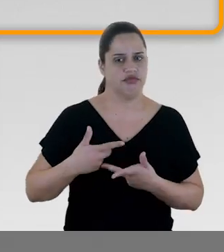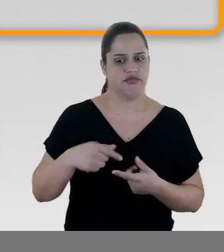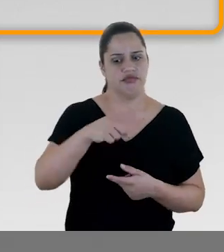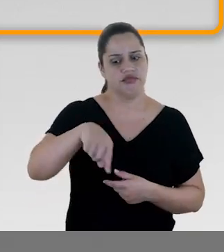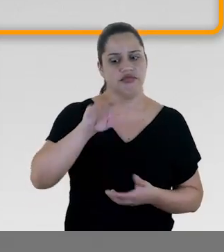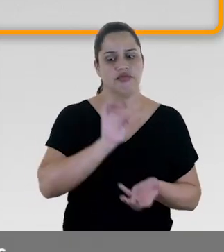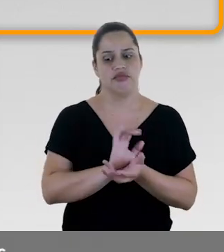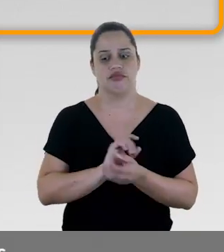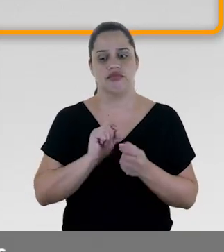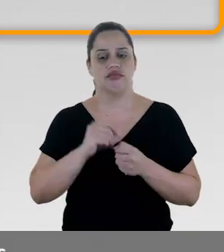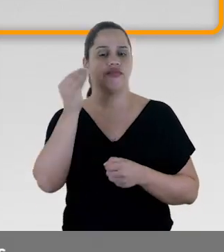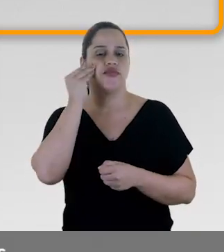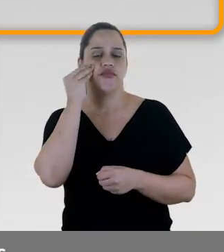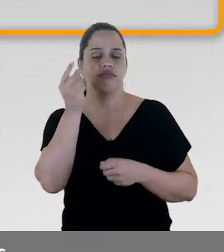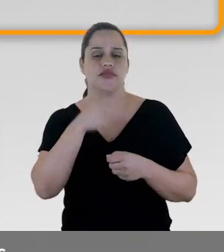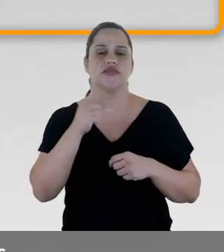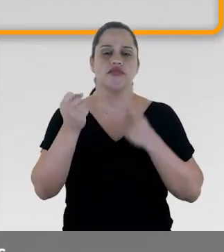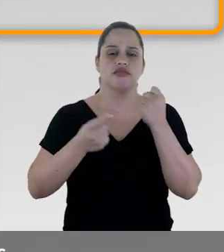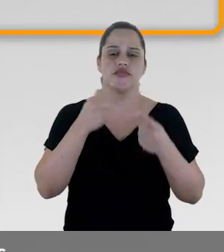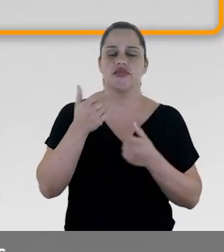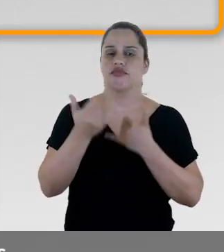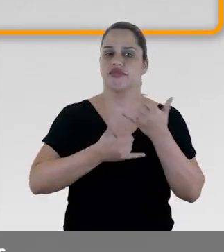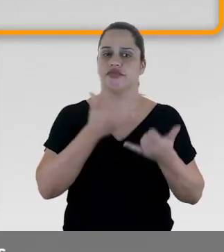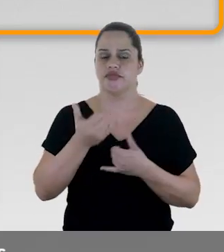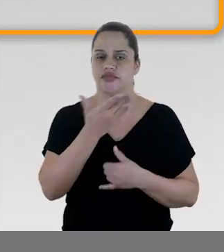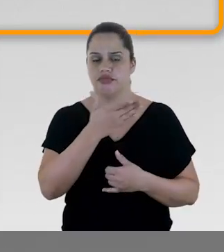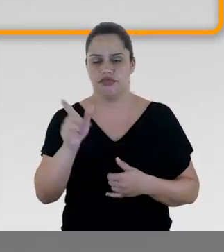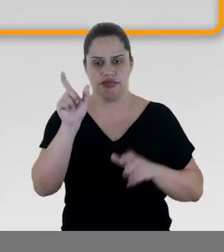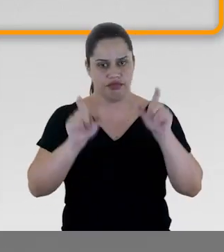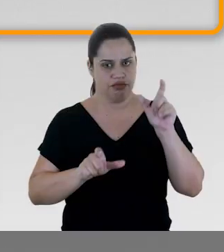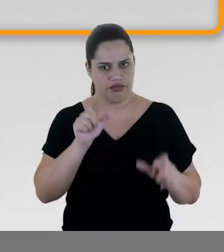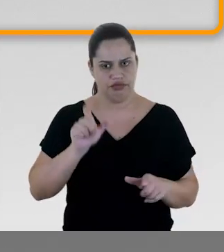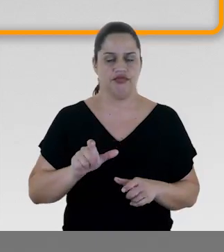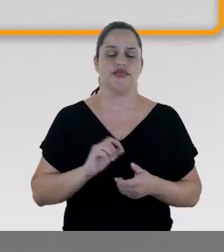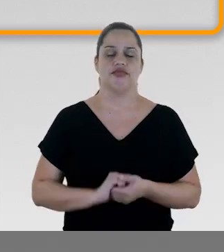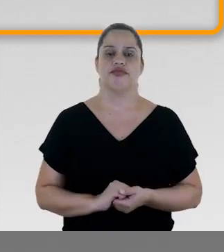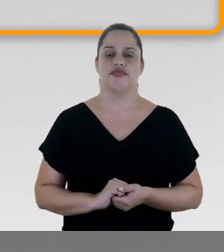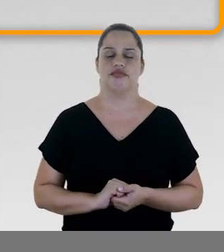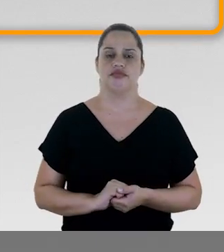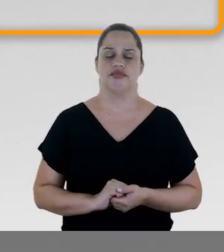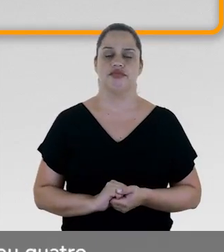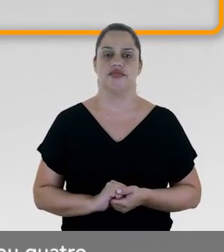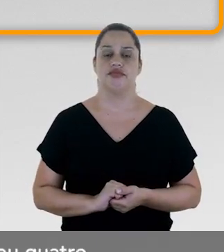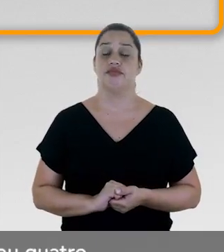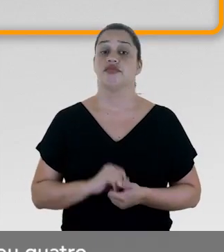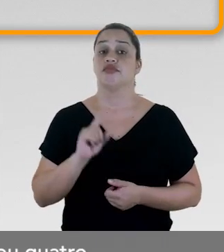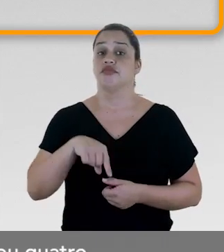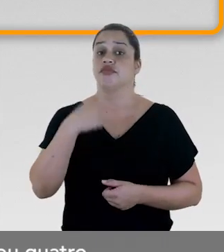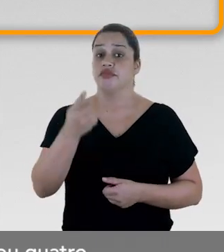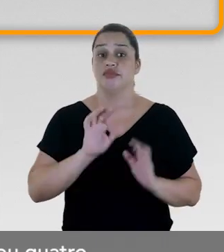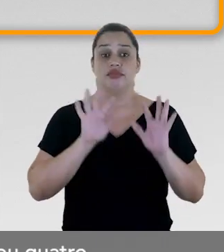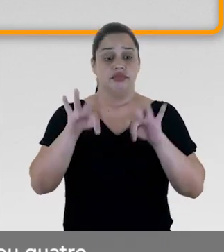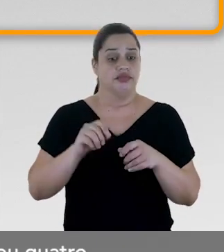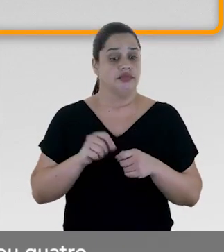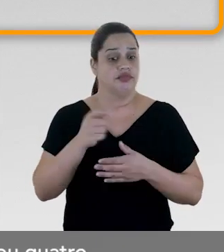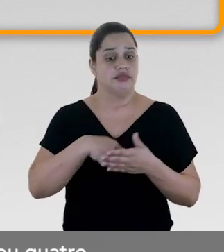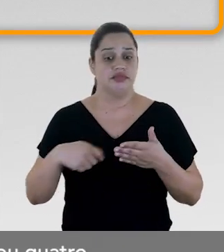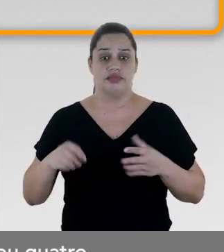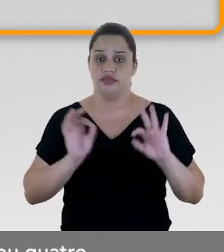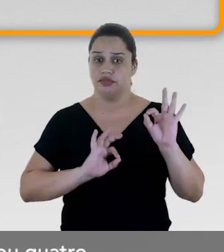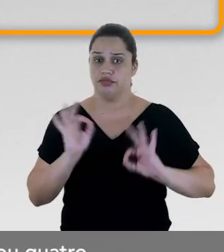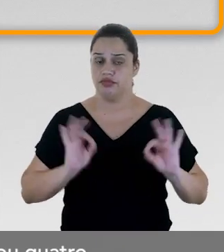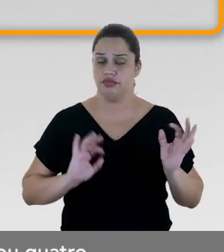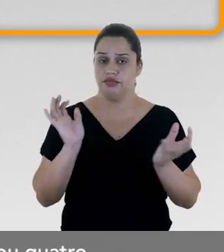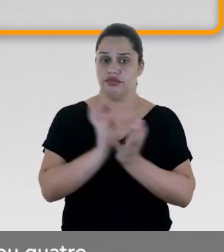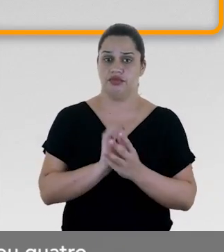convide a turma para experimentar algumas das brincadeiras do personagem do livro. Ao final, organize os